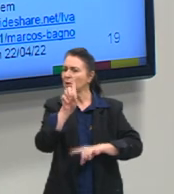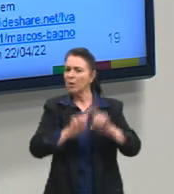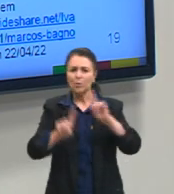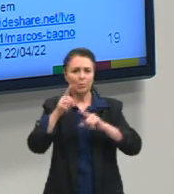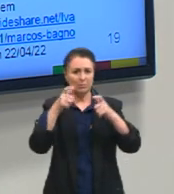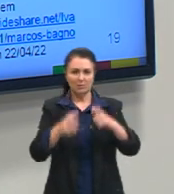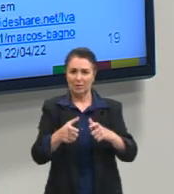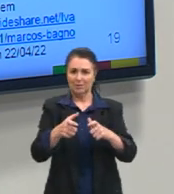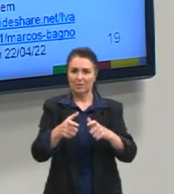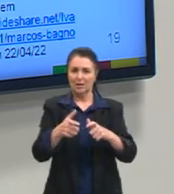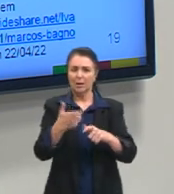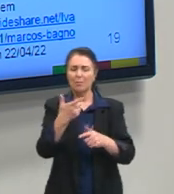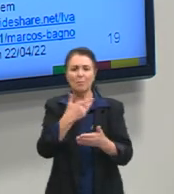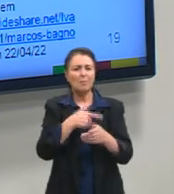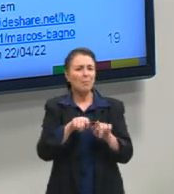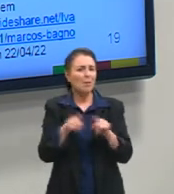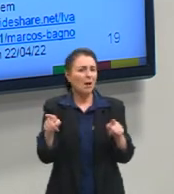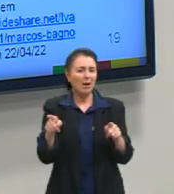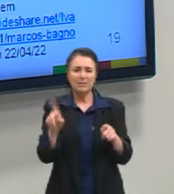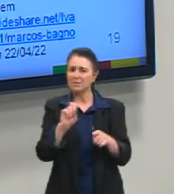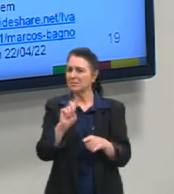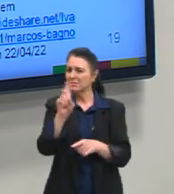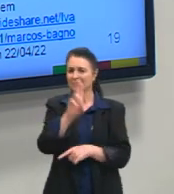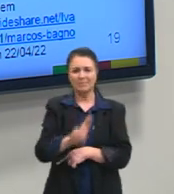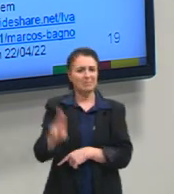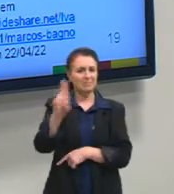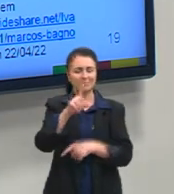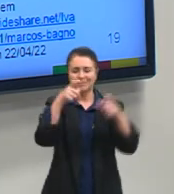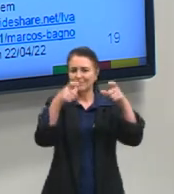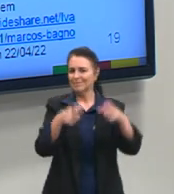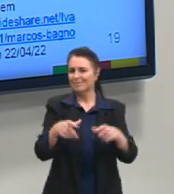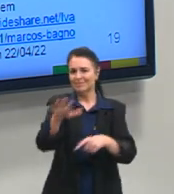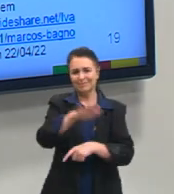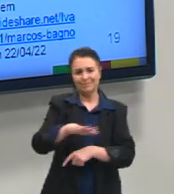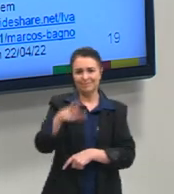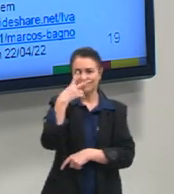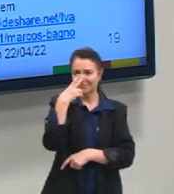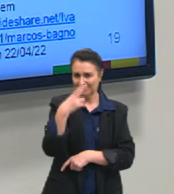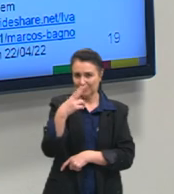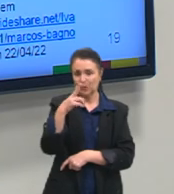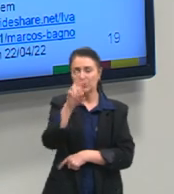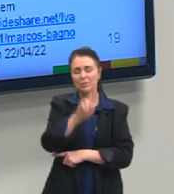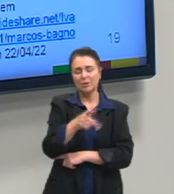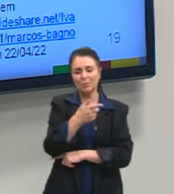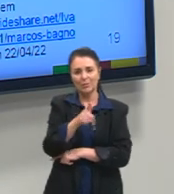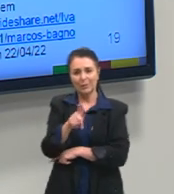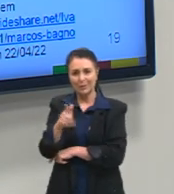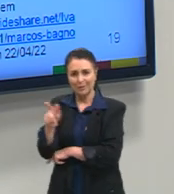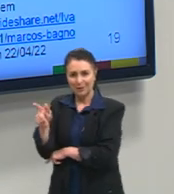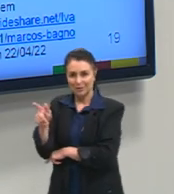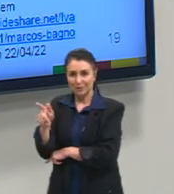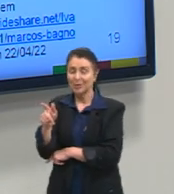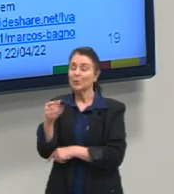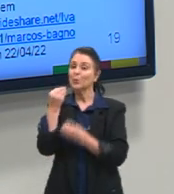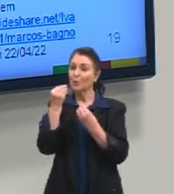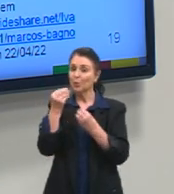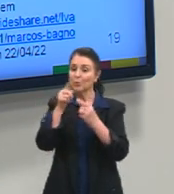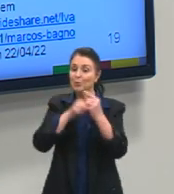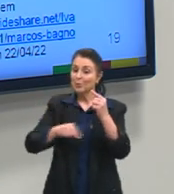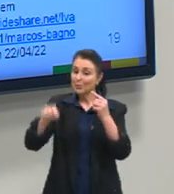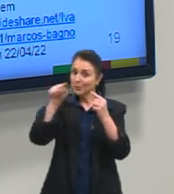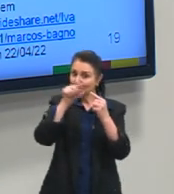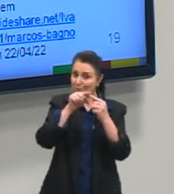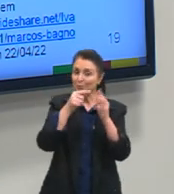gente não pode basear todos os nossos usos de língua portuguesa na gramática, que é exatamente o que esse círculo nos traz. A nossa